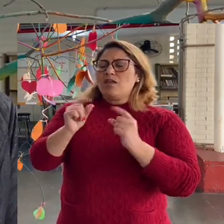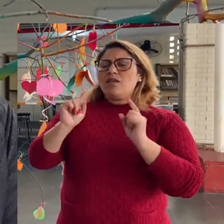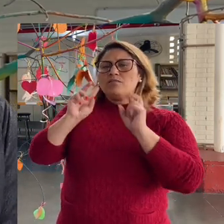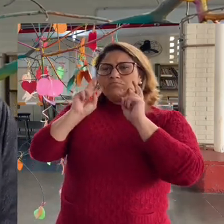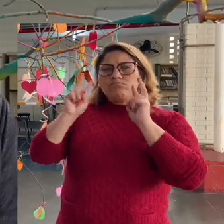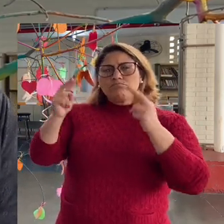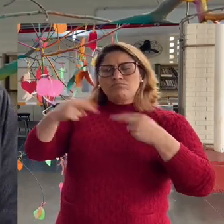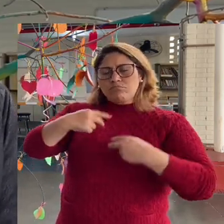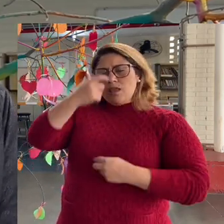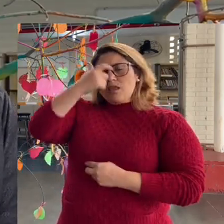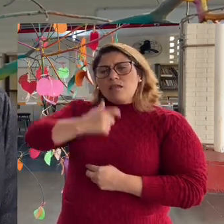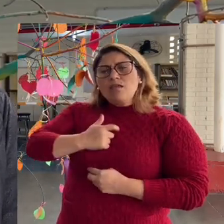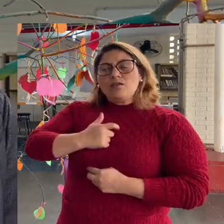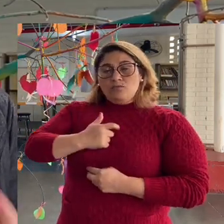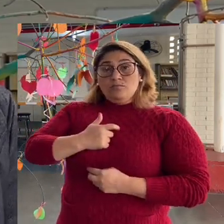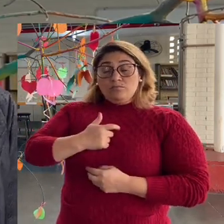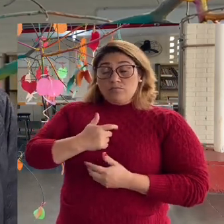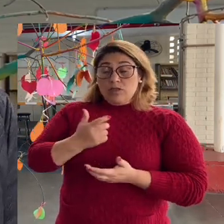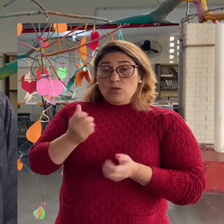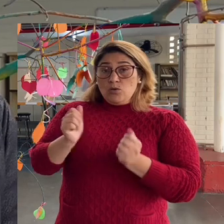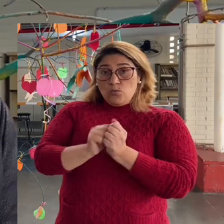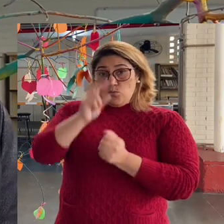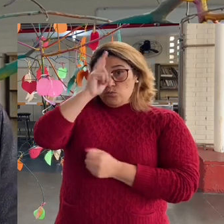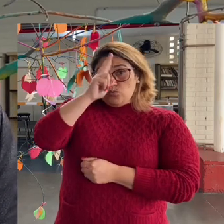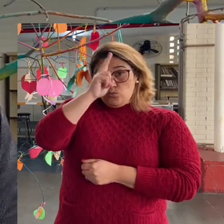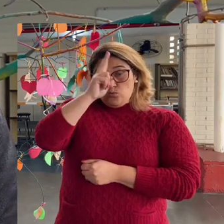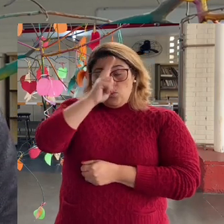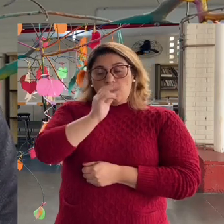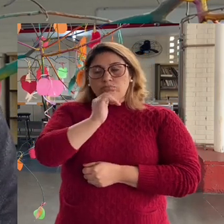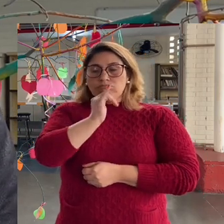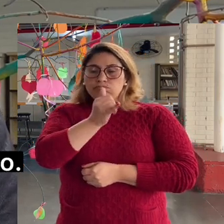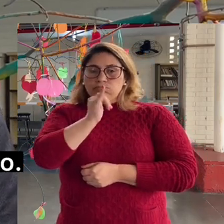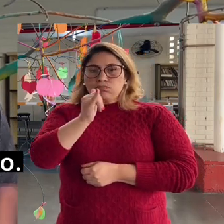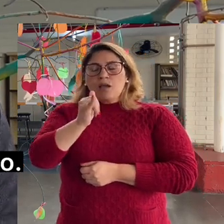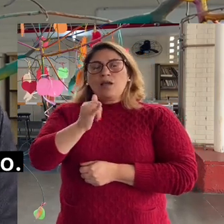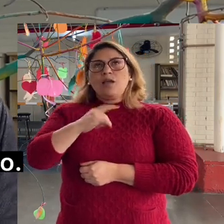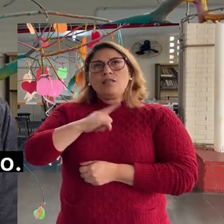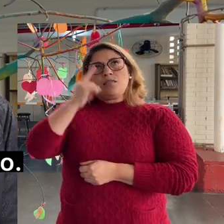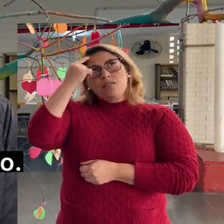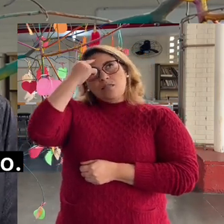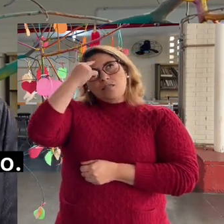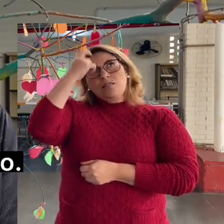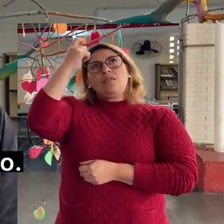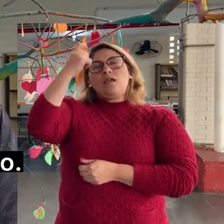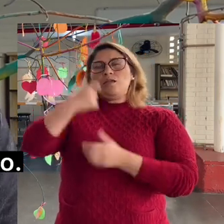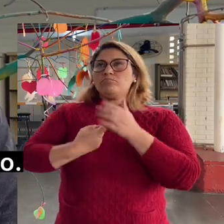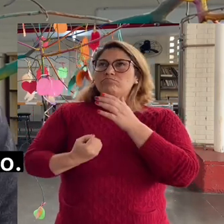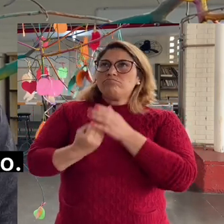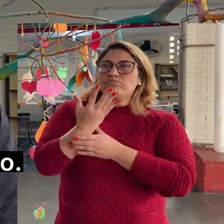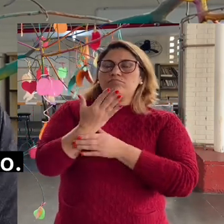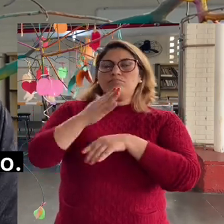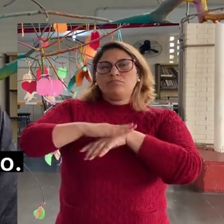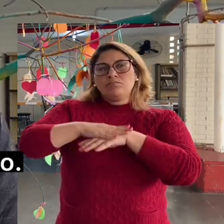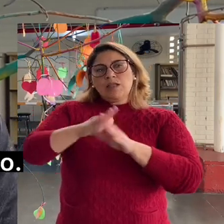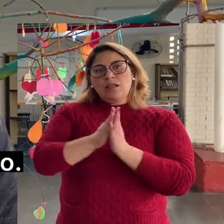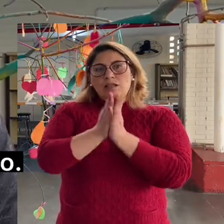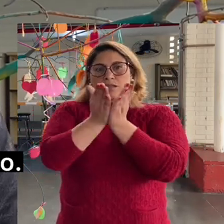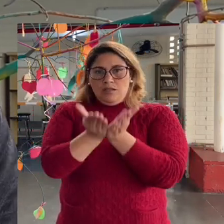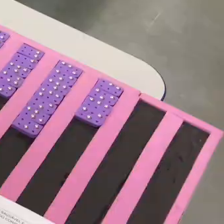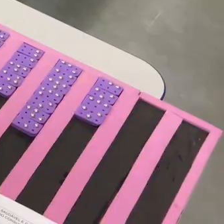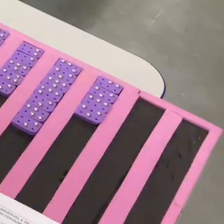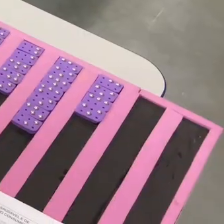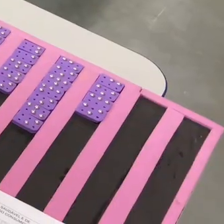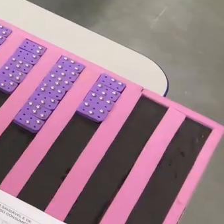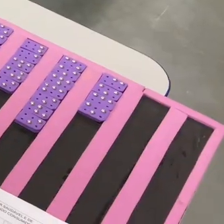quem sou eu. E a partir dessas histórias que os alunos foram contando, nasceu a ideia de construir esse livro.